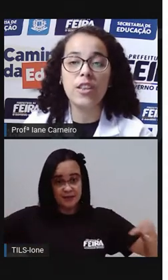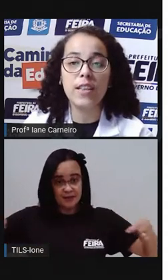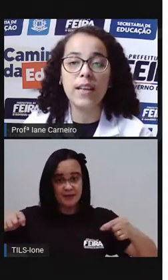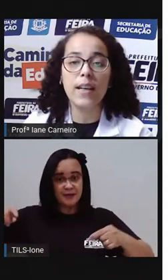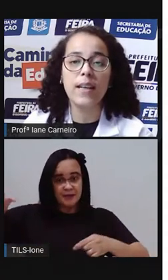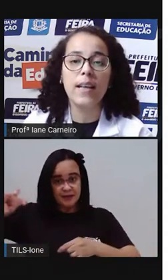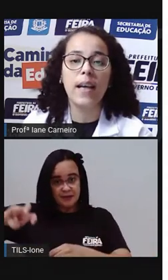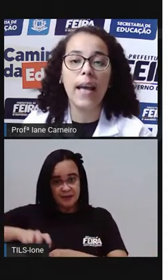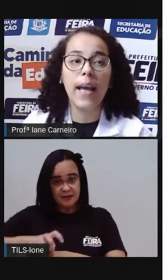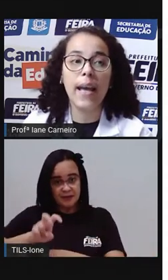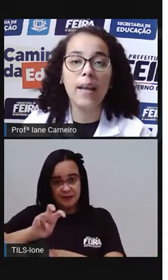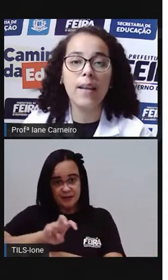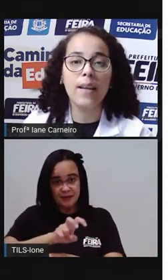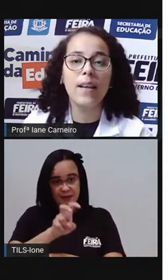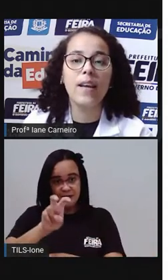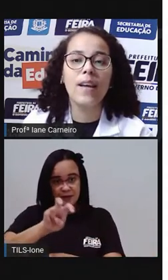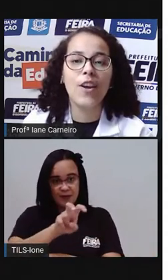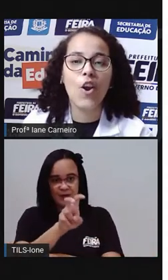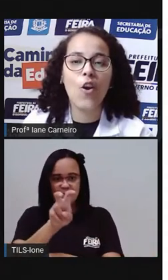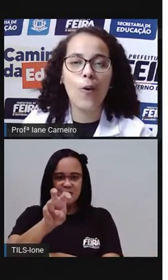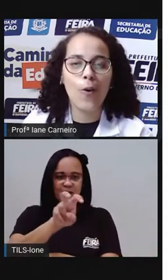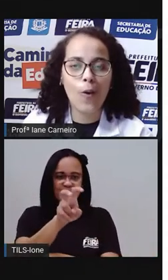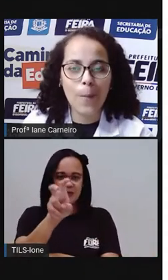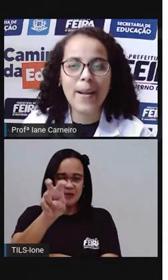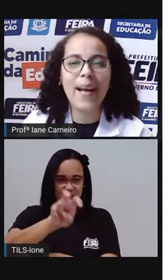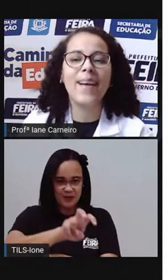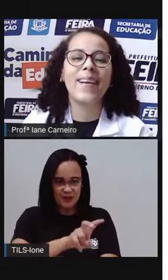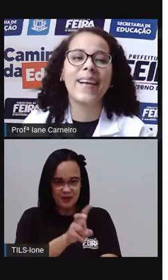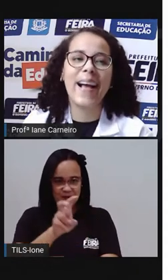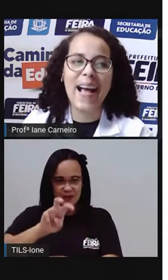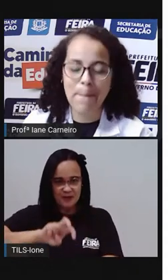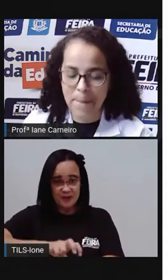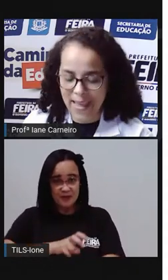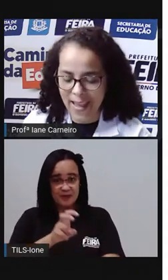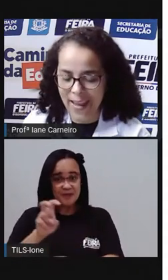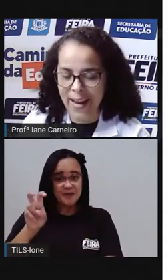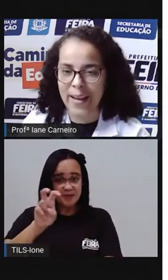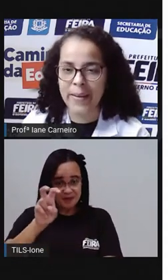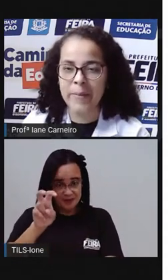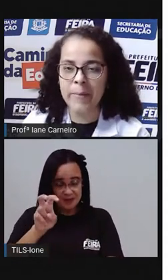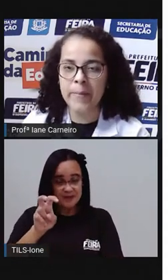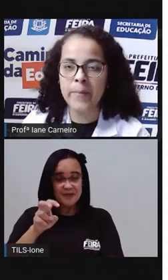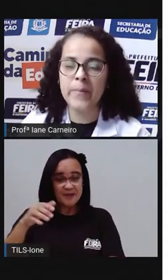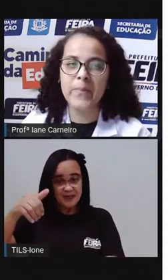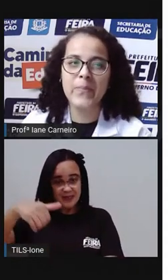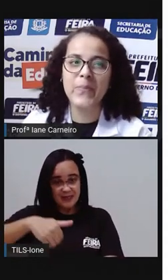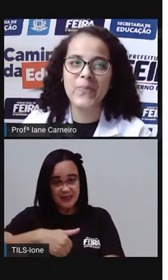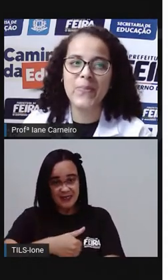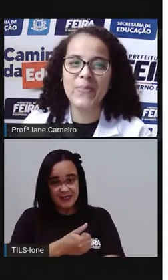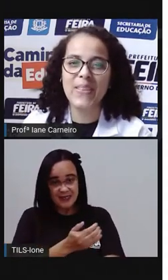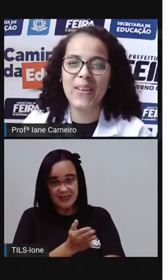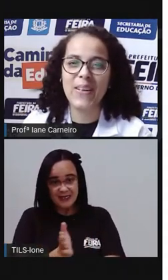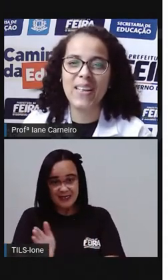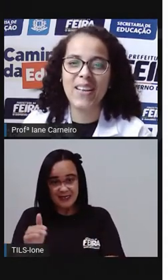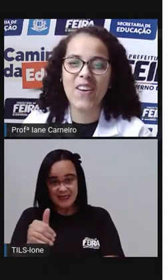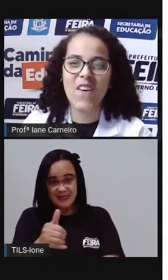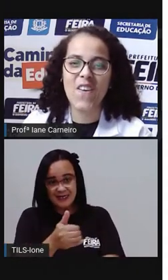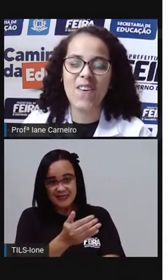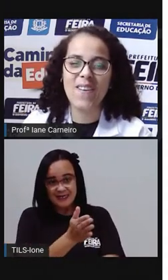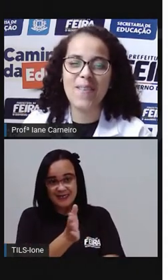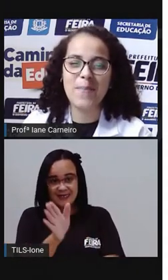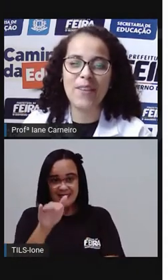tira é cobra caipira. Ó,